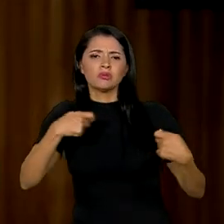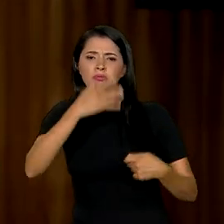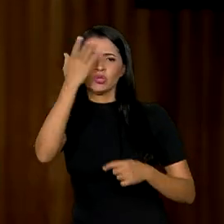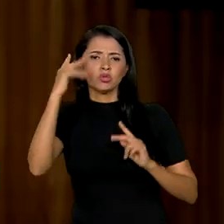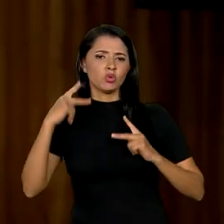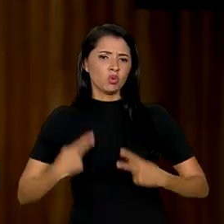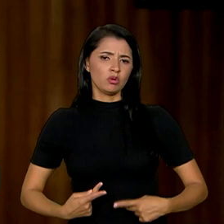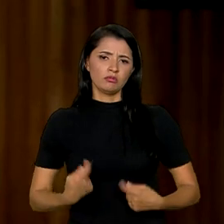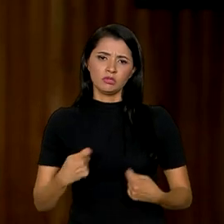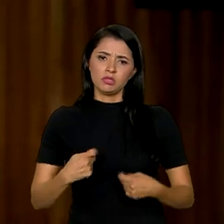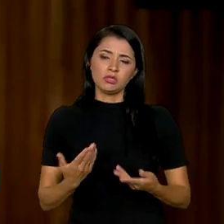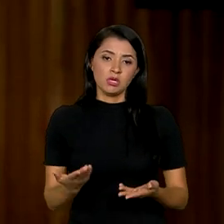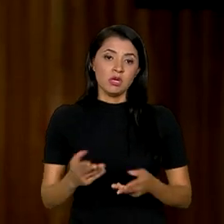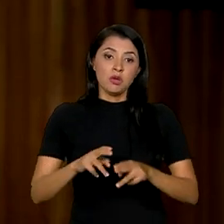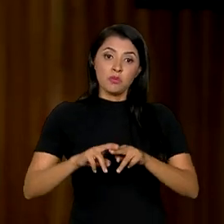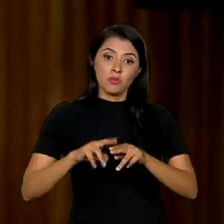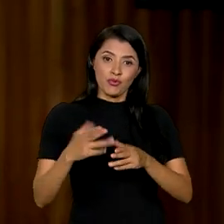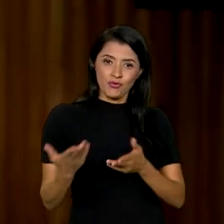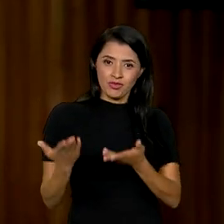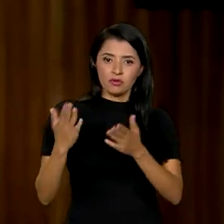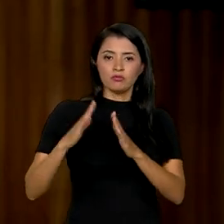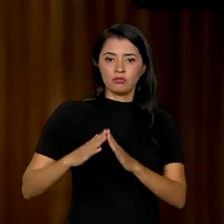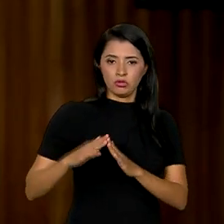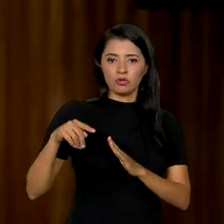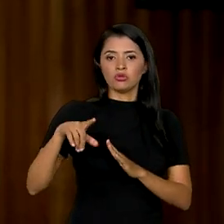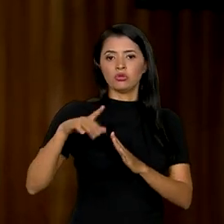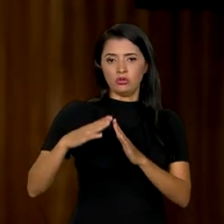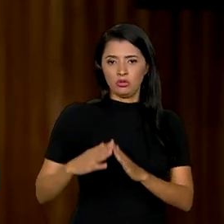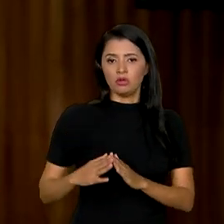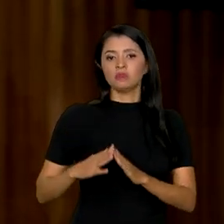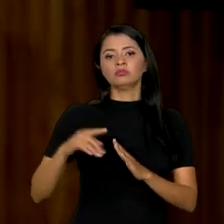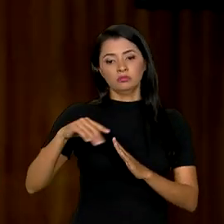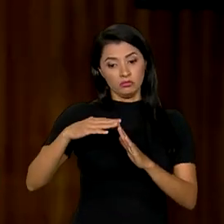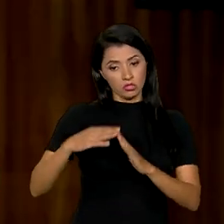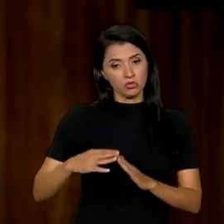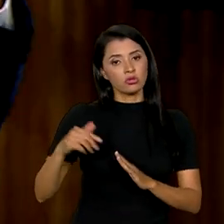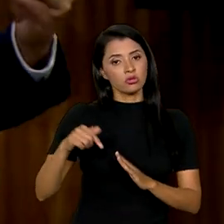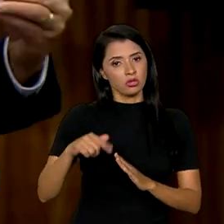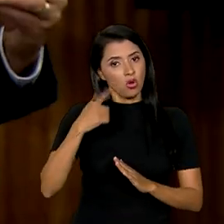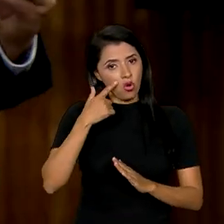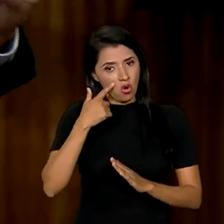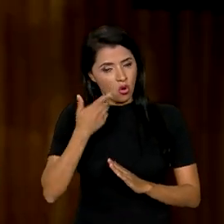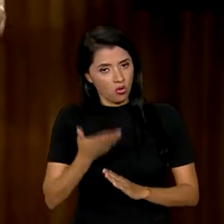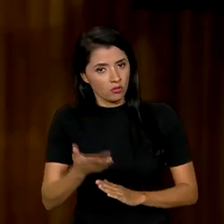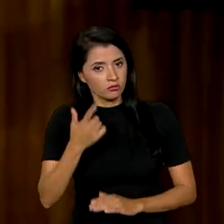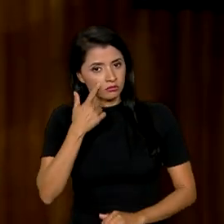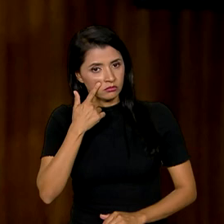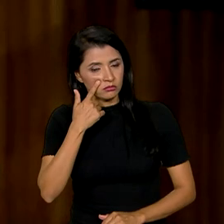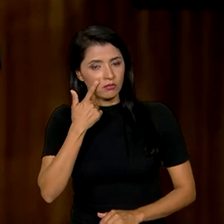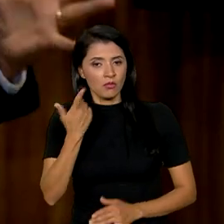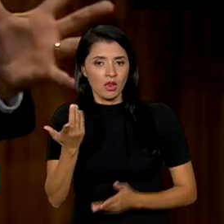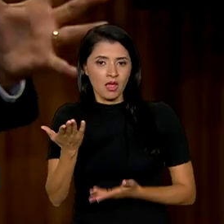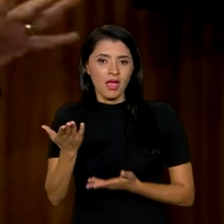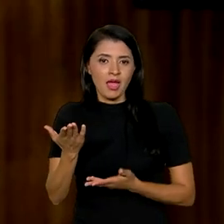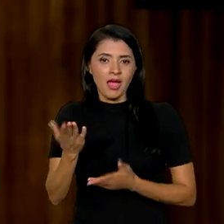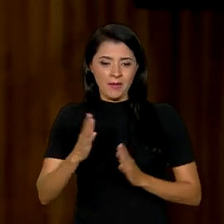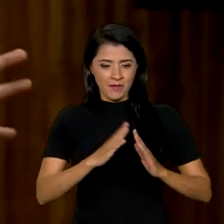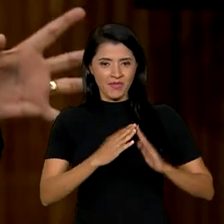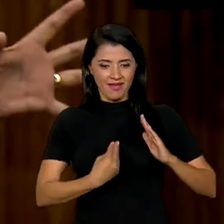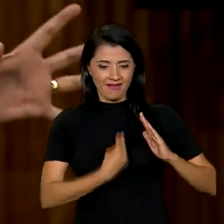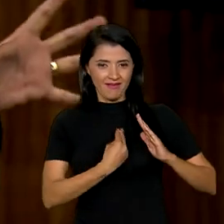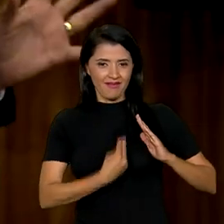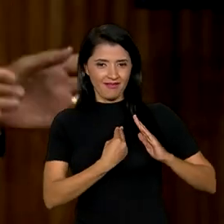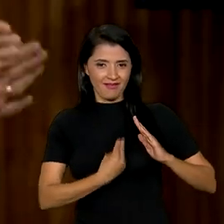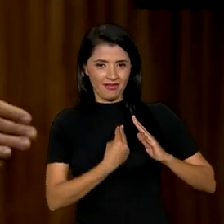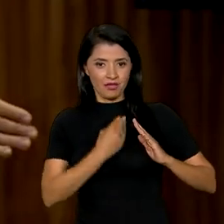humano. Por isso, a moradia, a moradia, veja que o Bolsa, o Minha Casa Minha